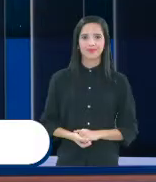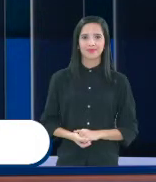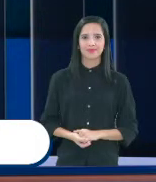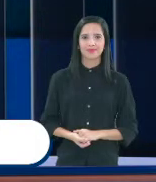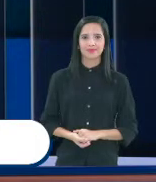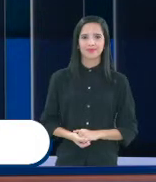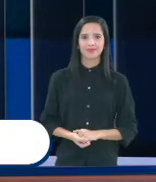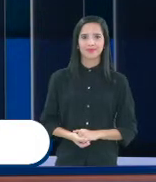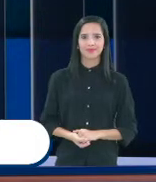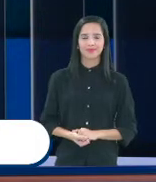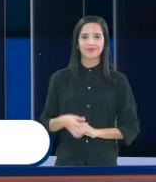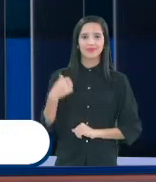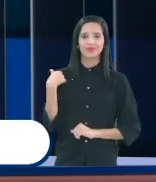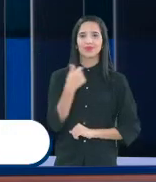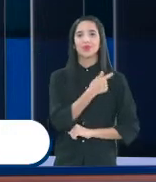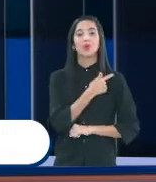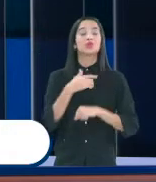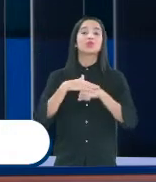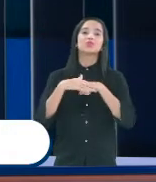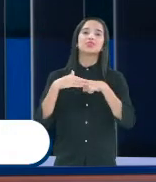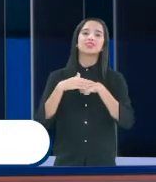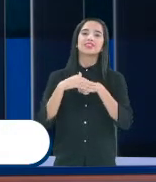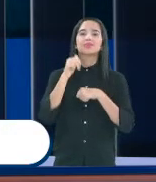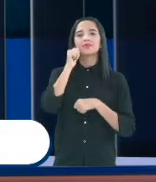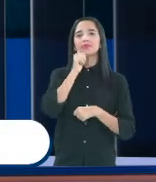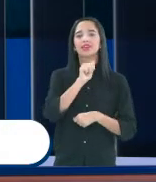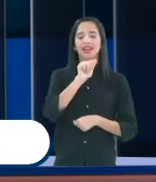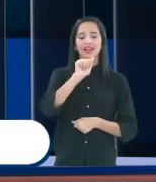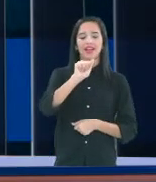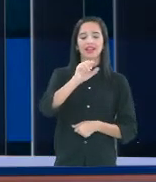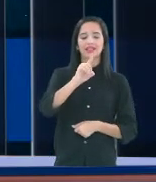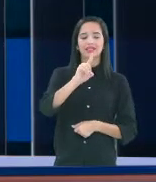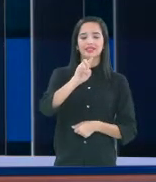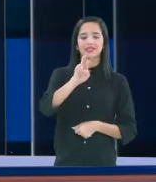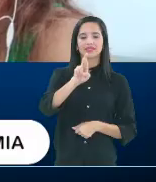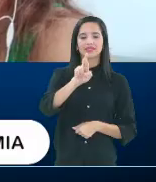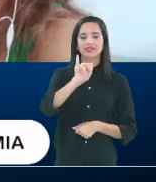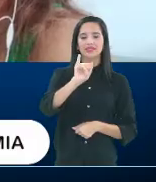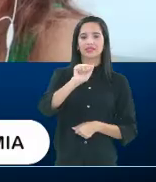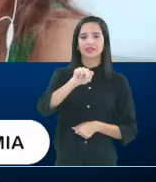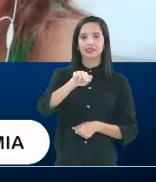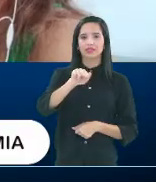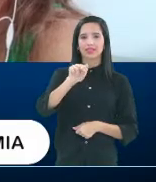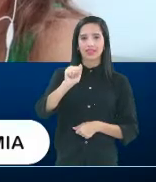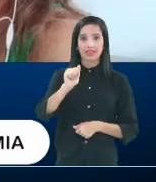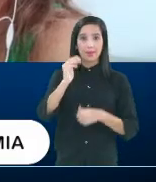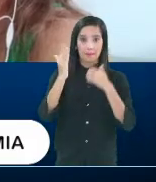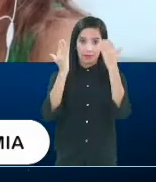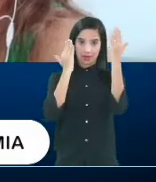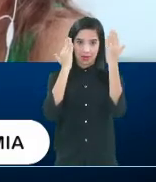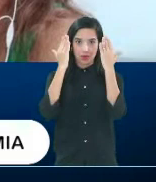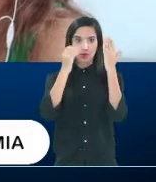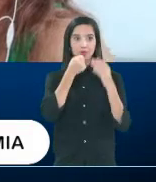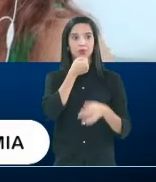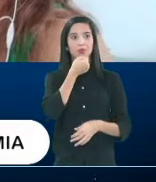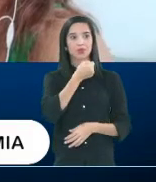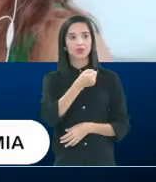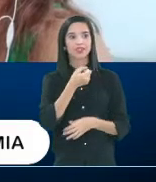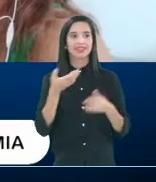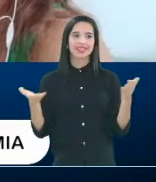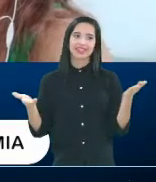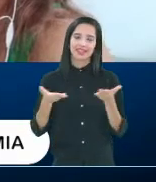Bom, estamos conversando aqui com a doutora Adriana, ela que é psicóloga, jornalista e, nesse momento, está aqui